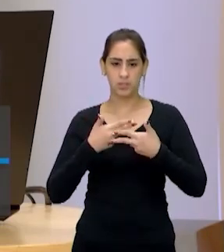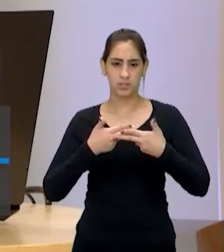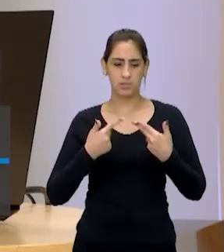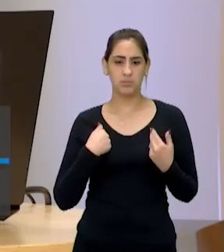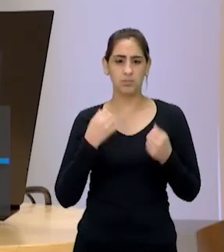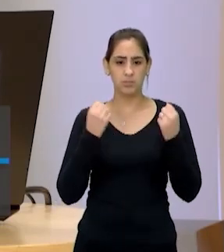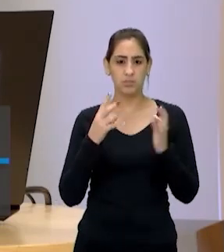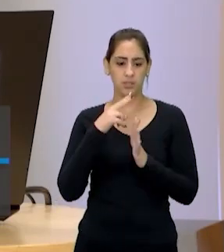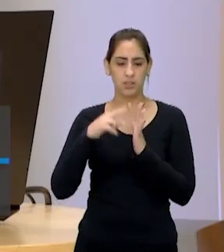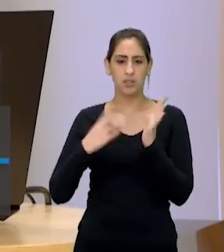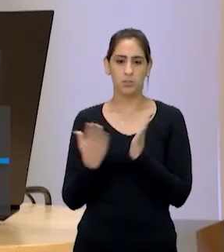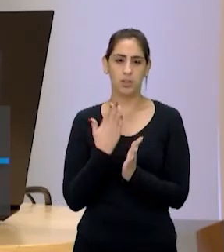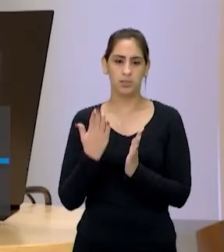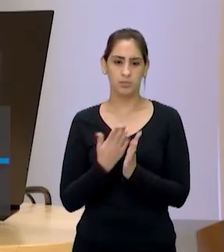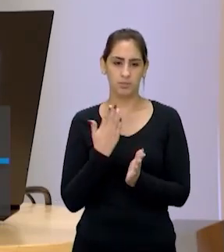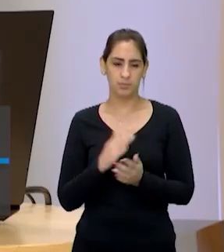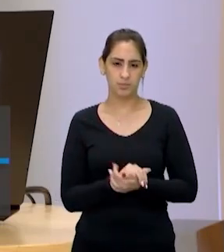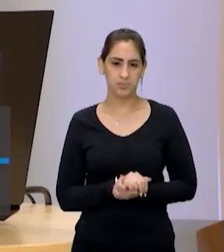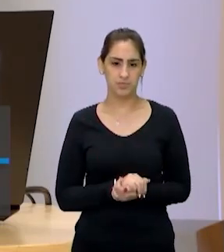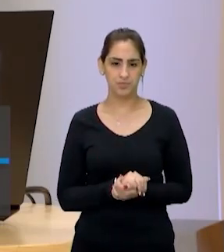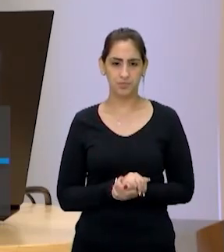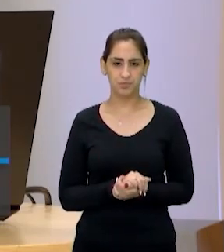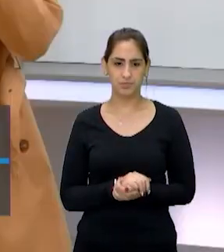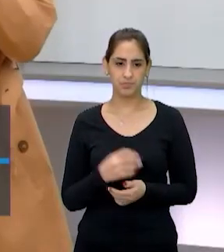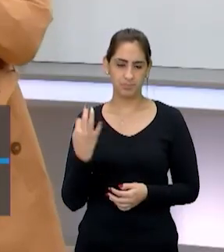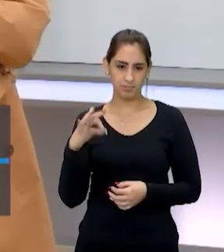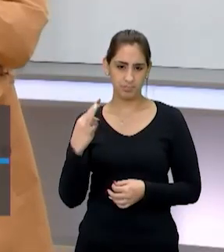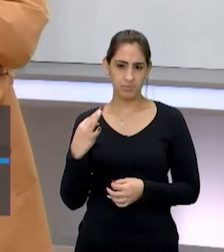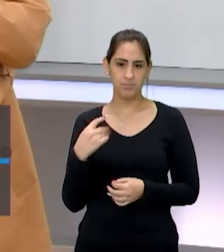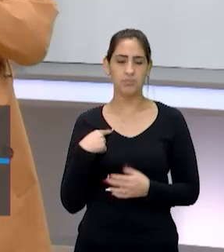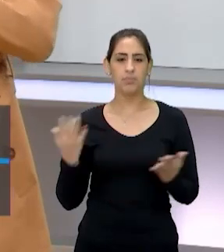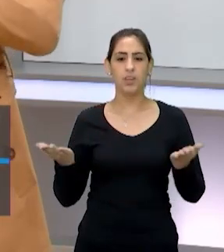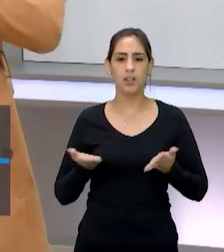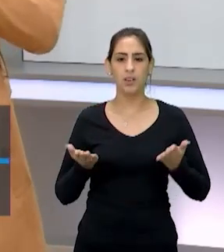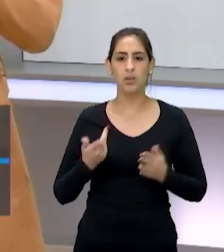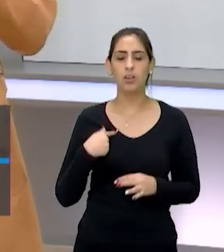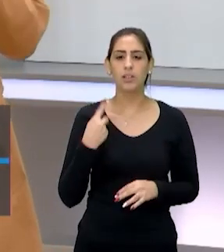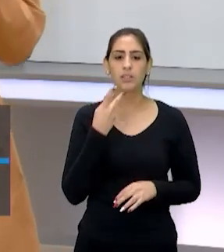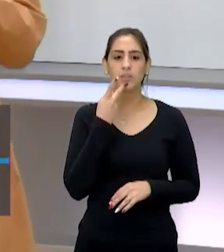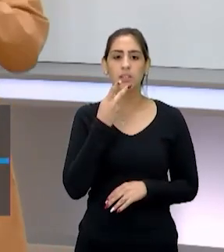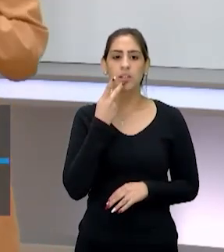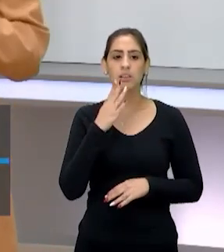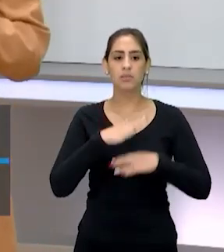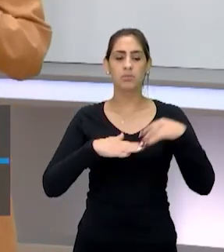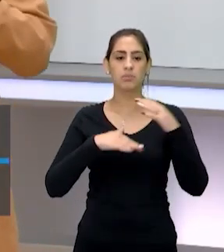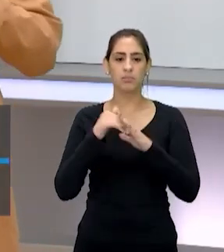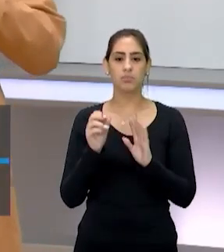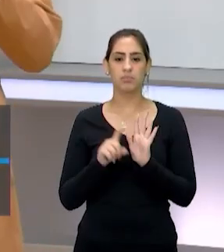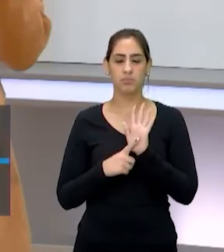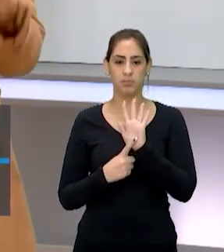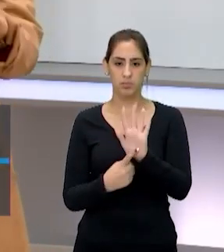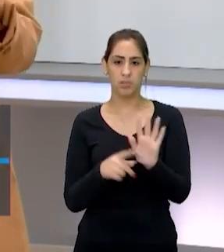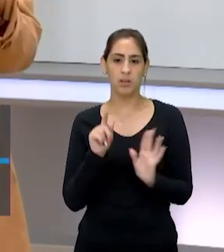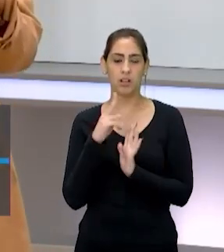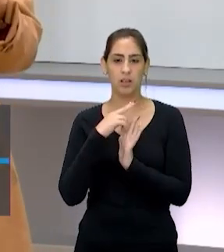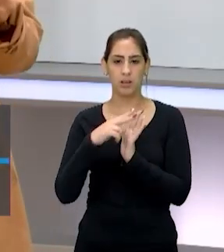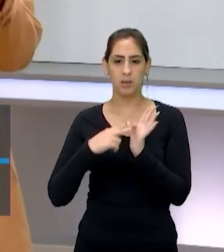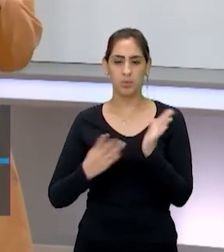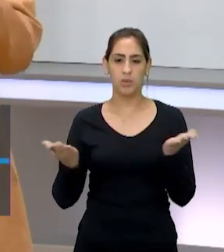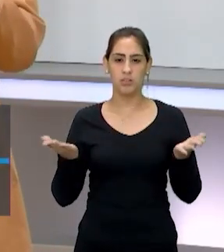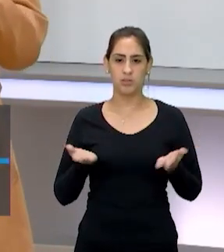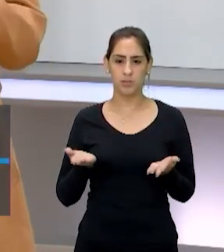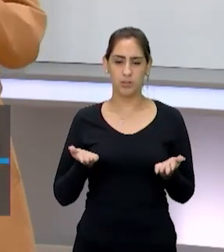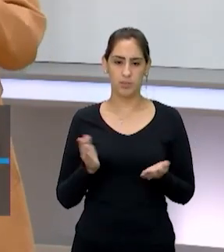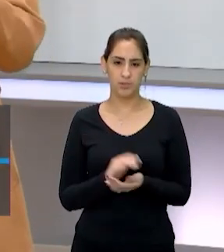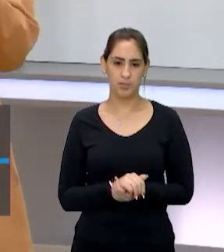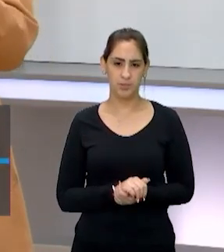poderíamos estar lendo livros, né? Exatamente. E agora a gente já começa com a introdução aí da leitura de hoje,